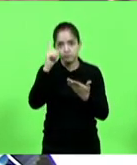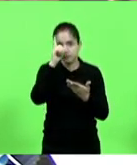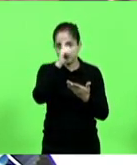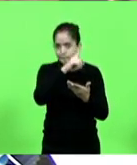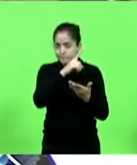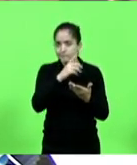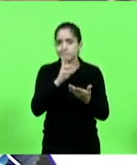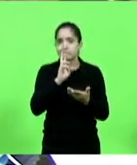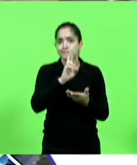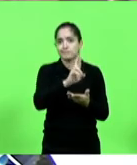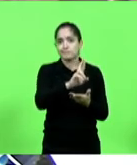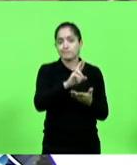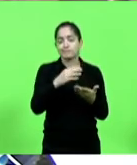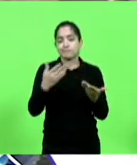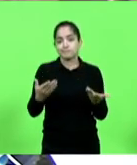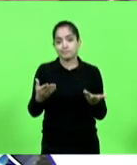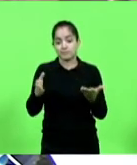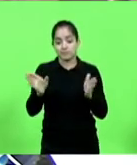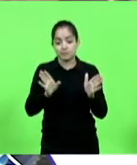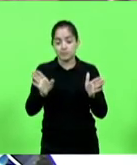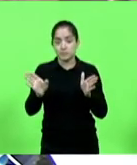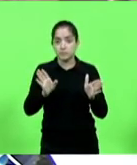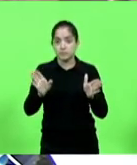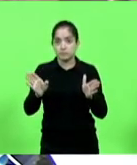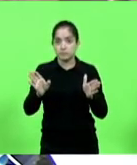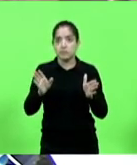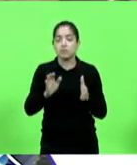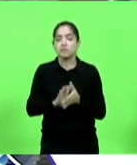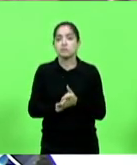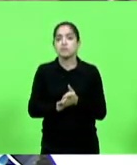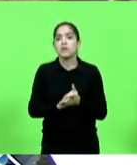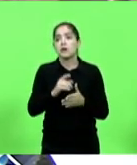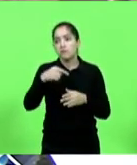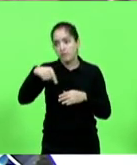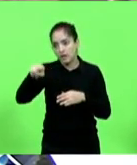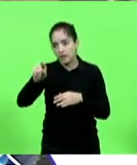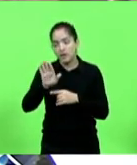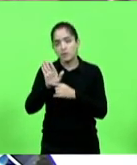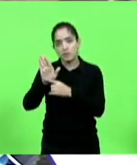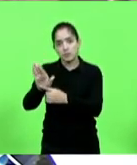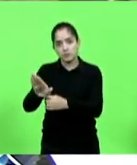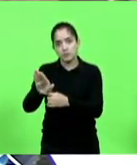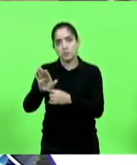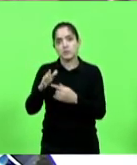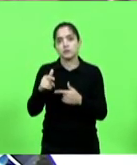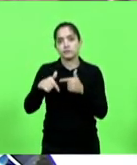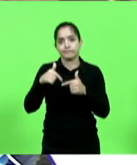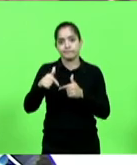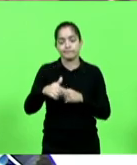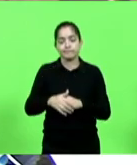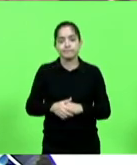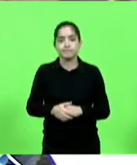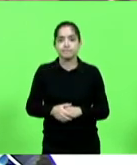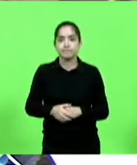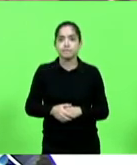em 15 dias, que é o prazo regimental? Eu empresto um servidor meu, do meu gabinete, lá para fazer esse serviço. Obrigado.